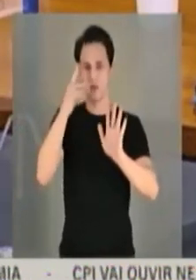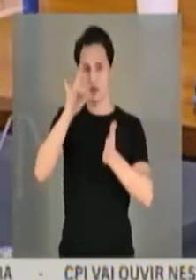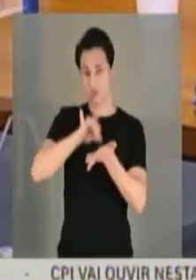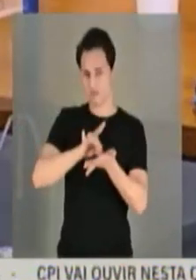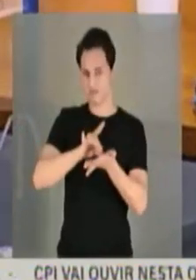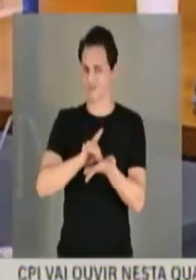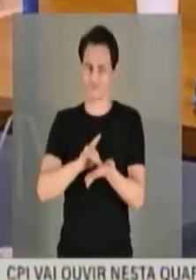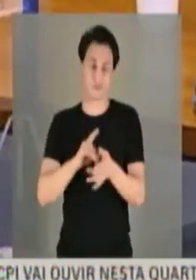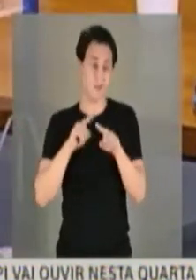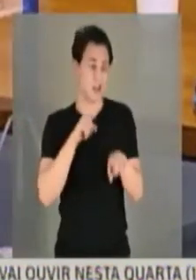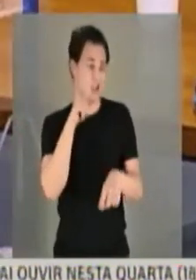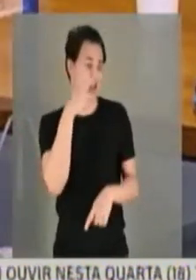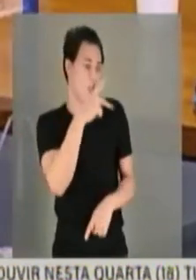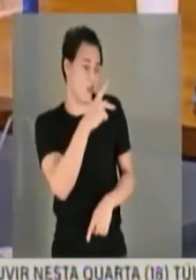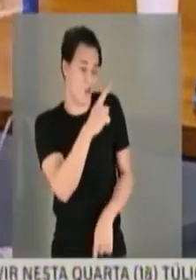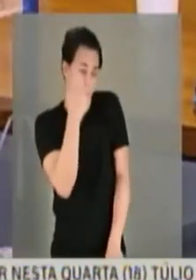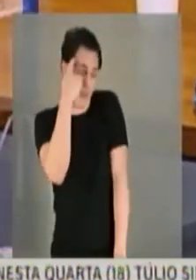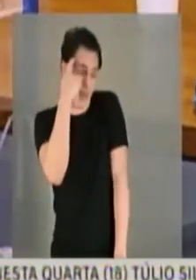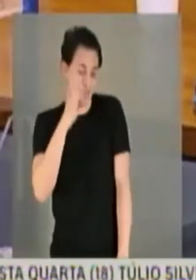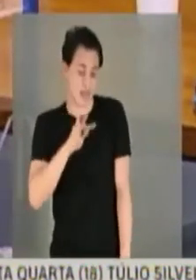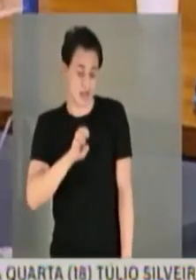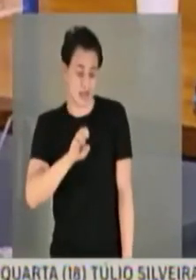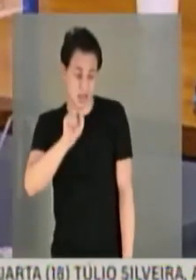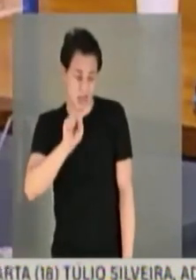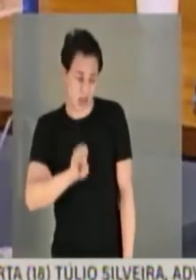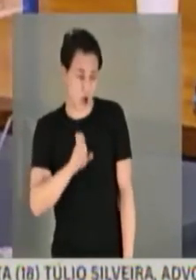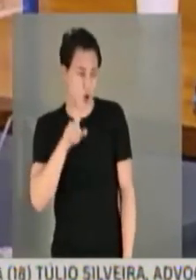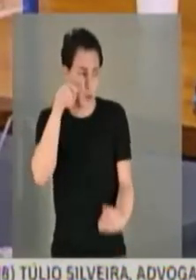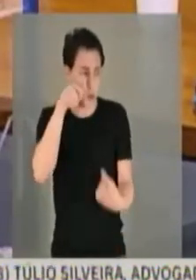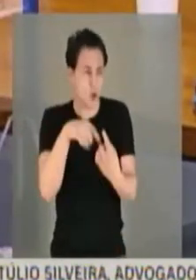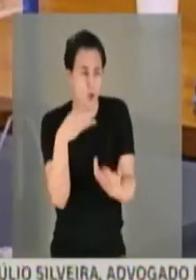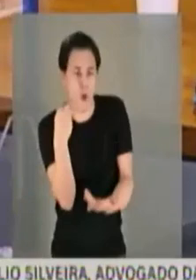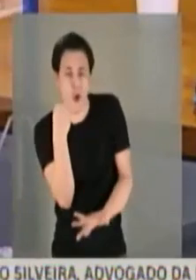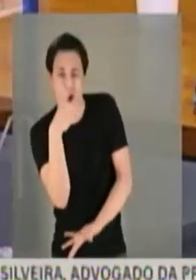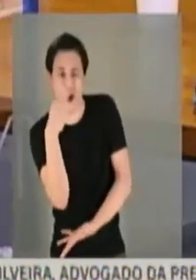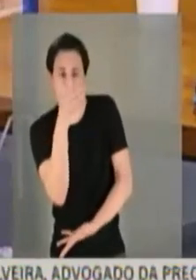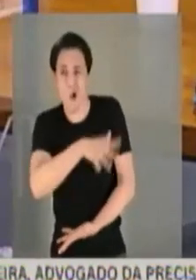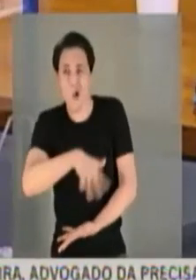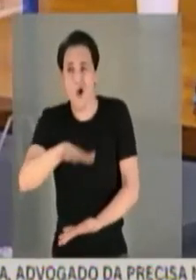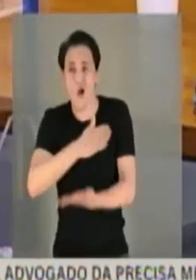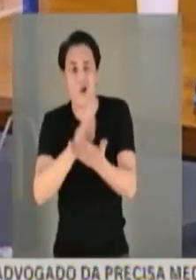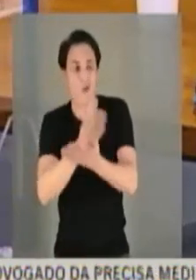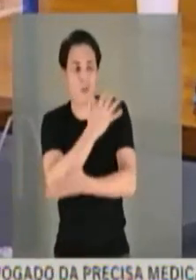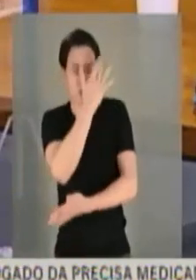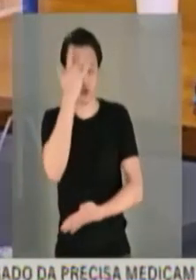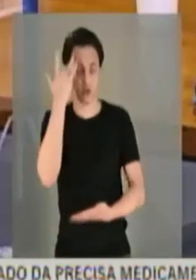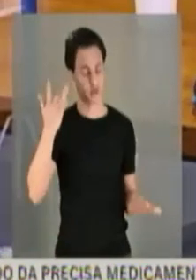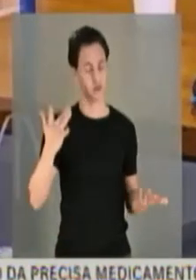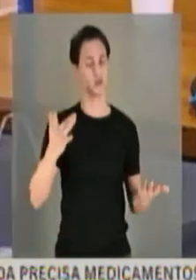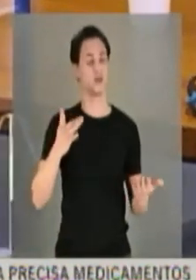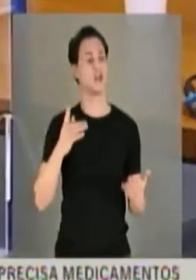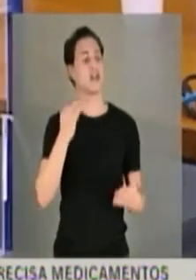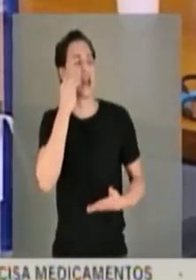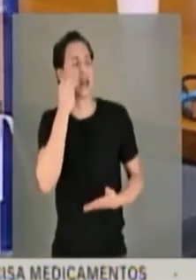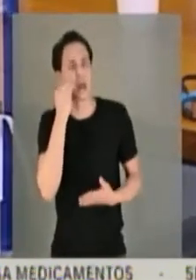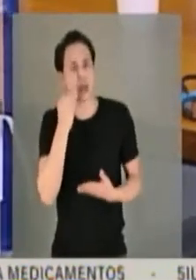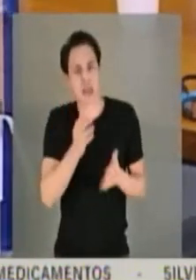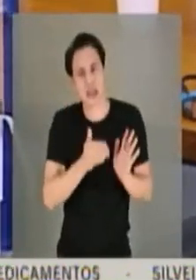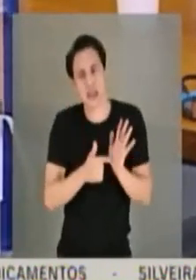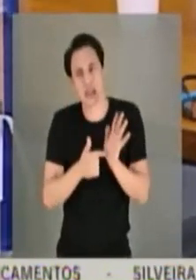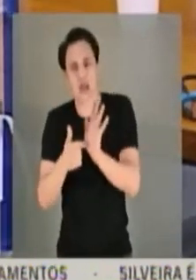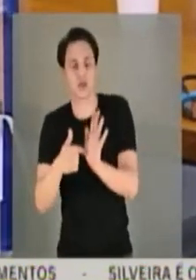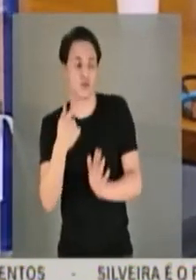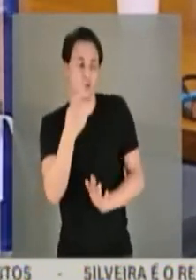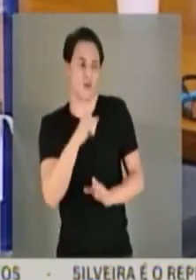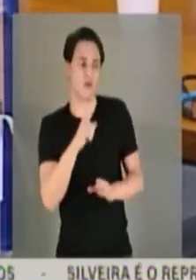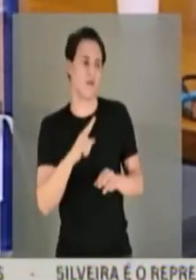a tese, buscou, para convencer todos ou alguns, tentou imputar a sua tese à realidade dos fatos e